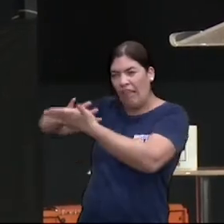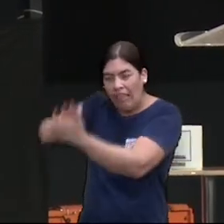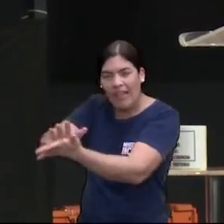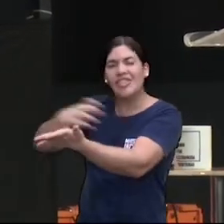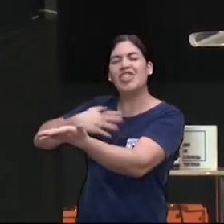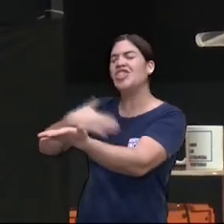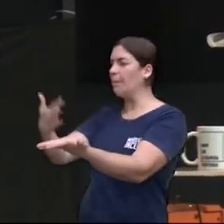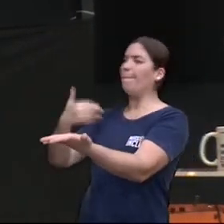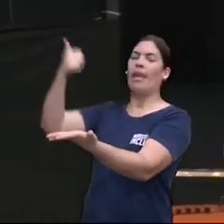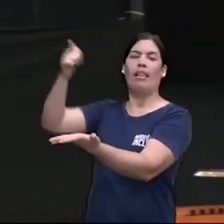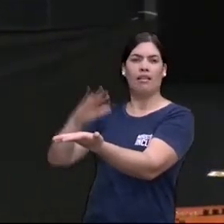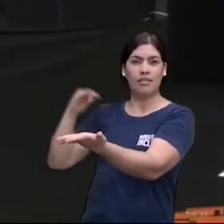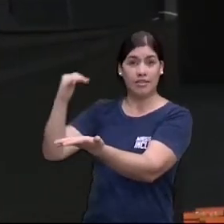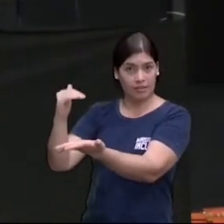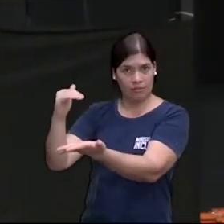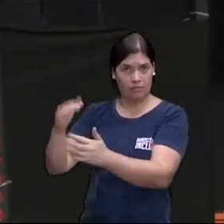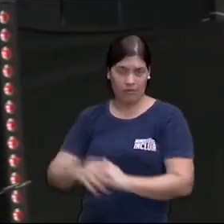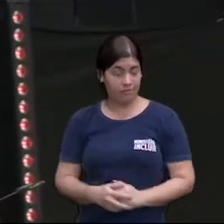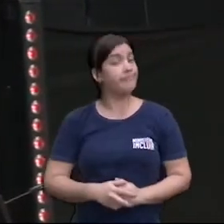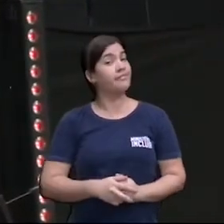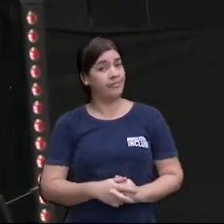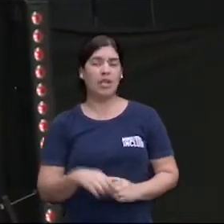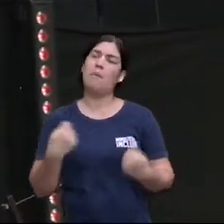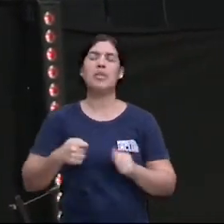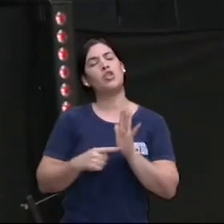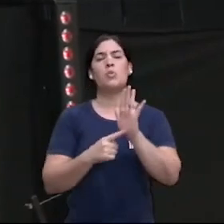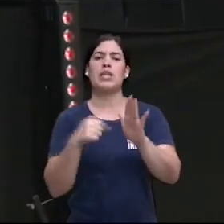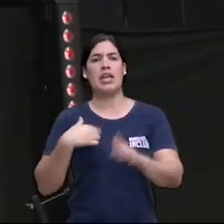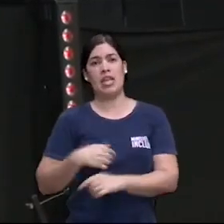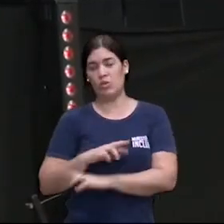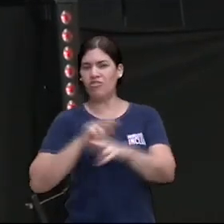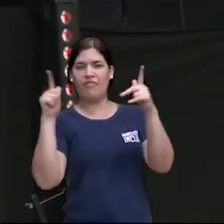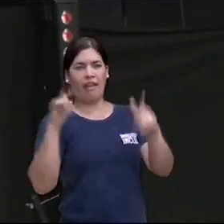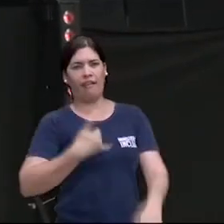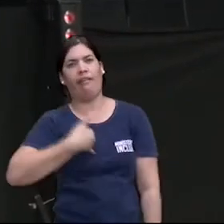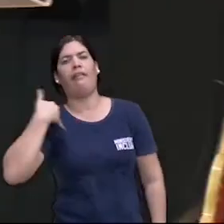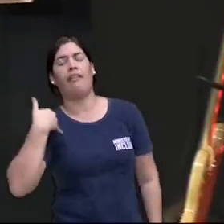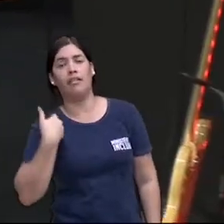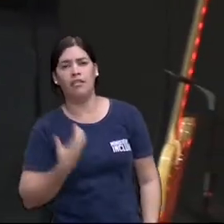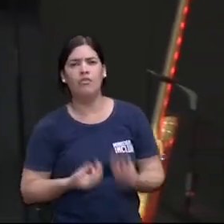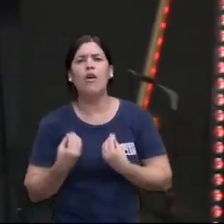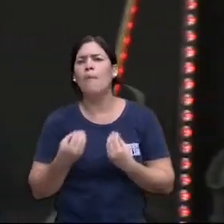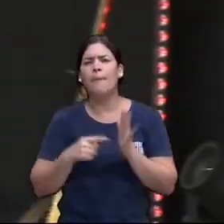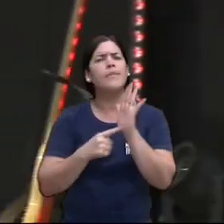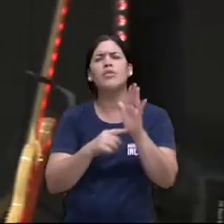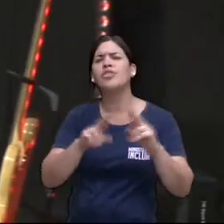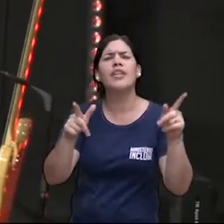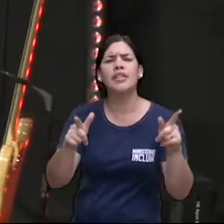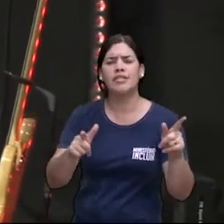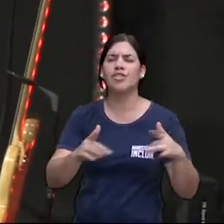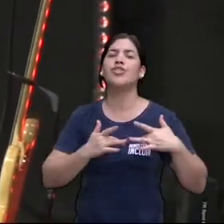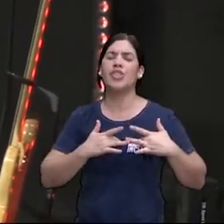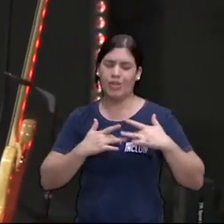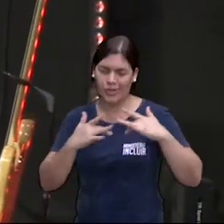autoestima, isso, eu preciso mostrar que eu sou diferente, a gente mostra que é diferente sendo generoso, perdoando,